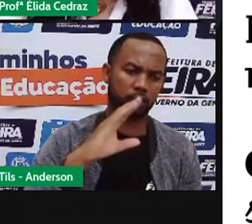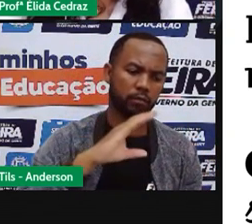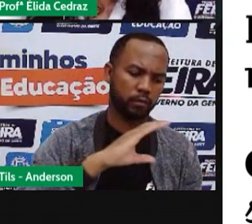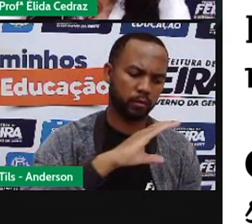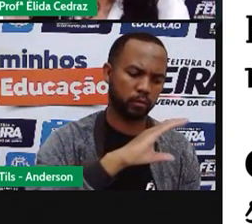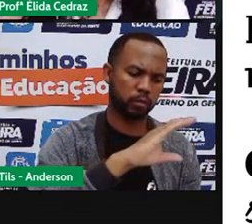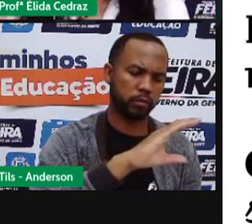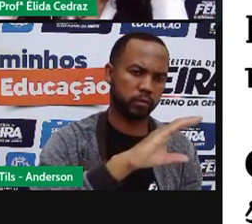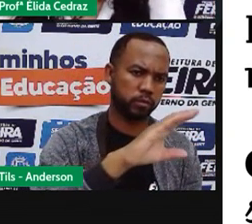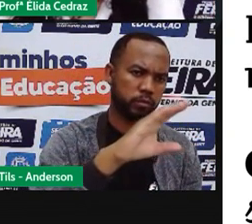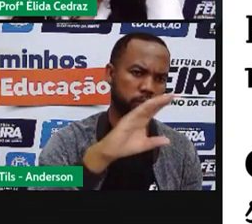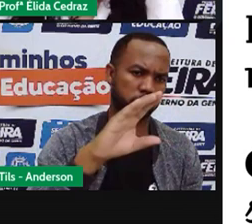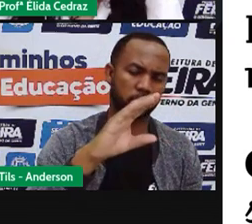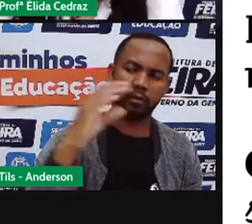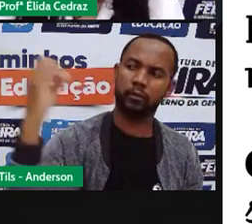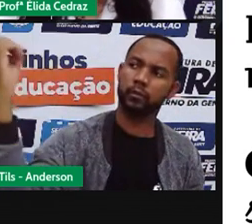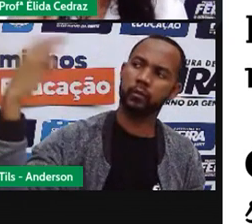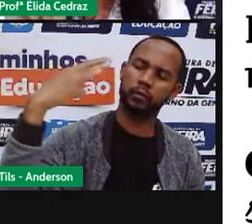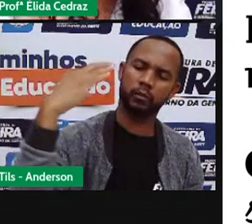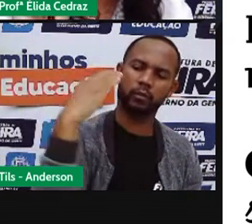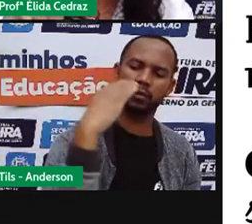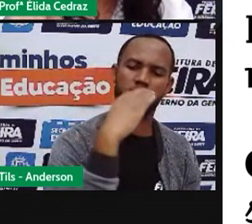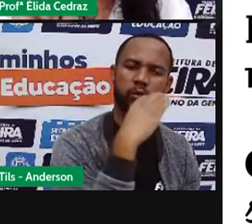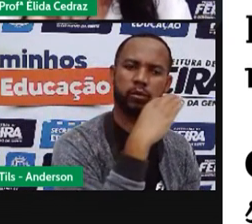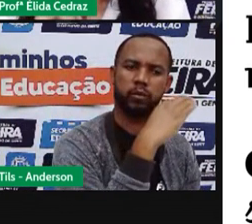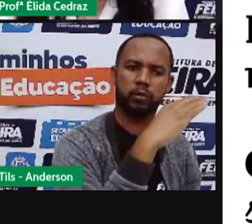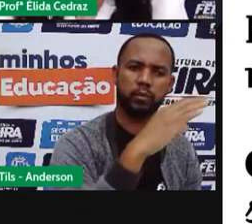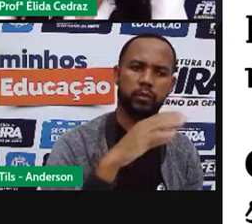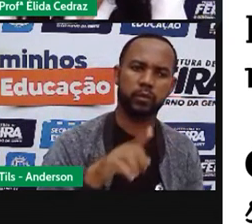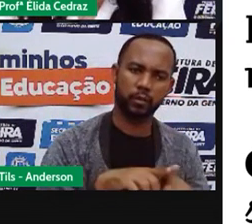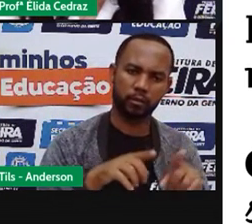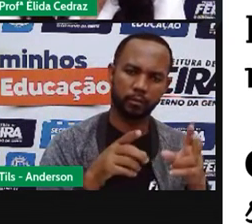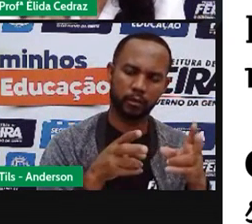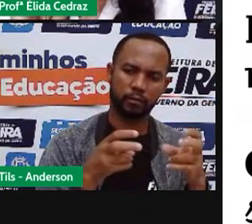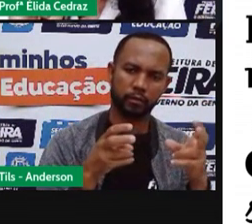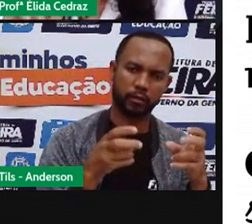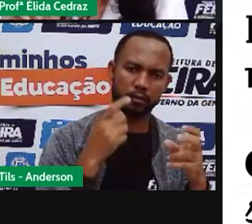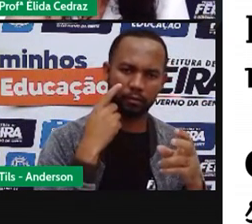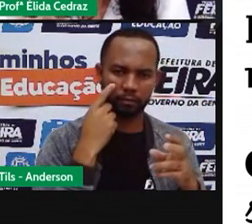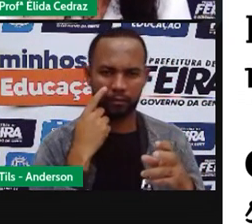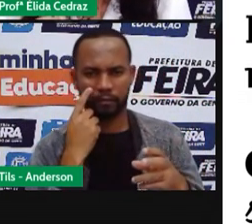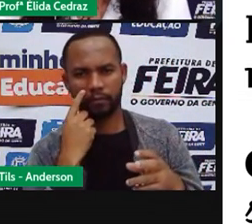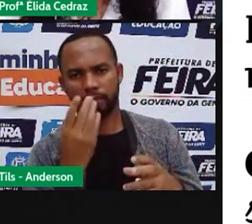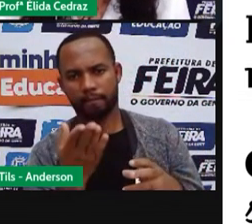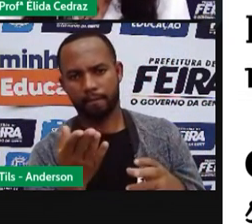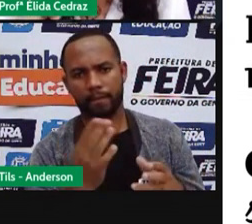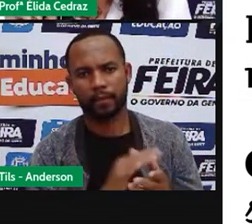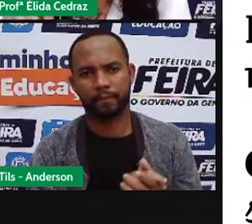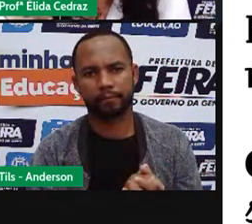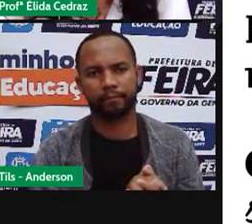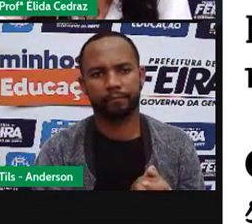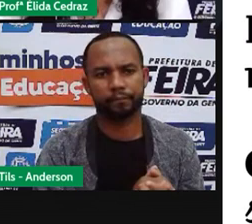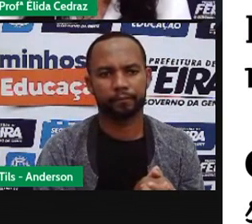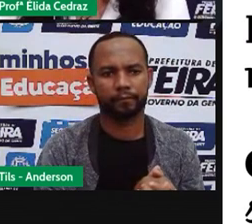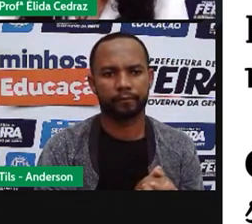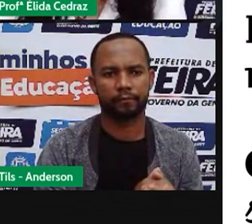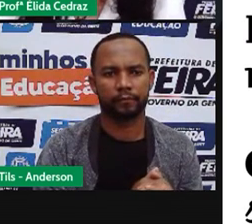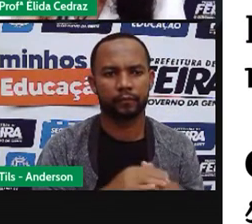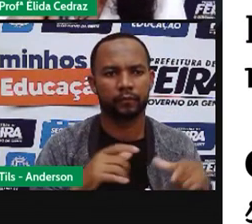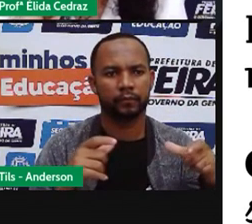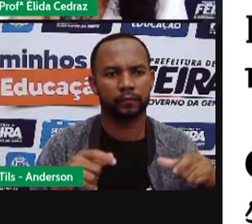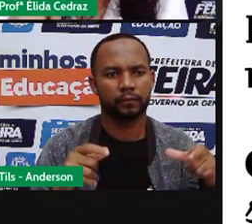contrário de onde recebe a luz, observa bastante a projeção da sombra que está